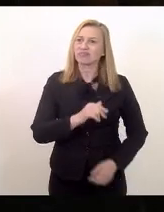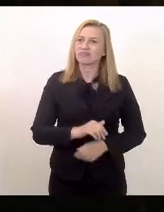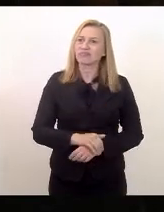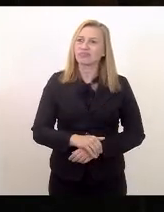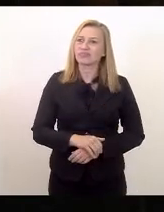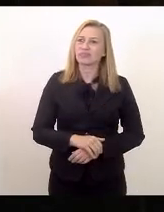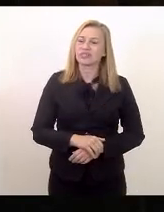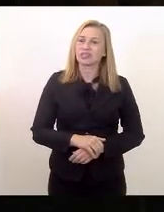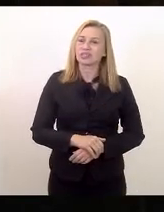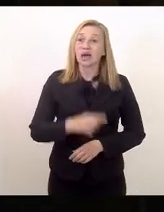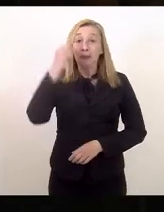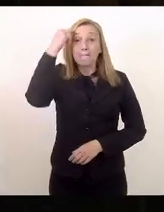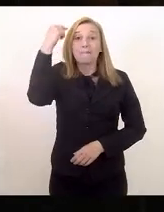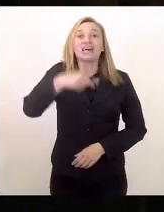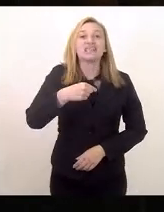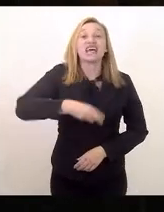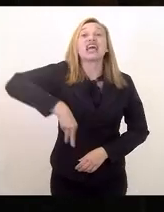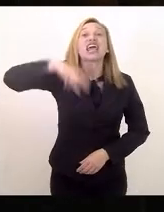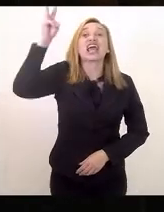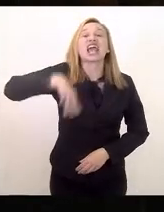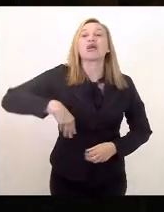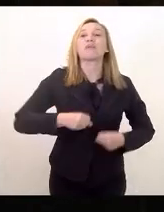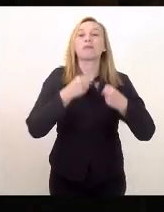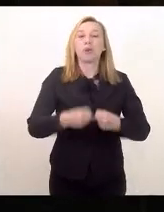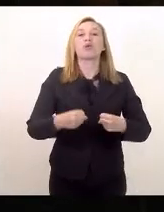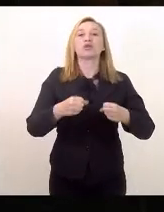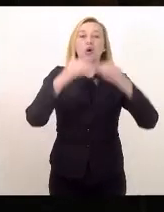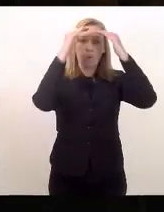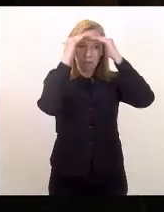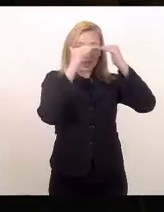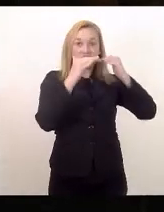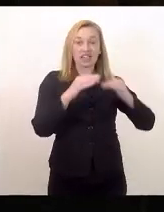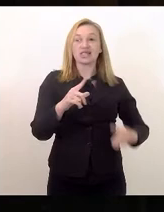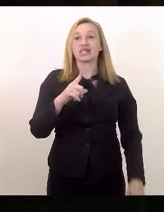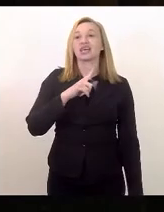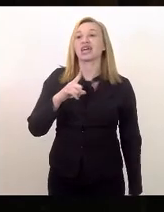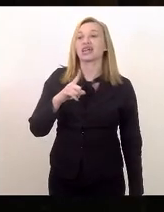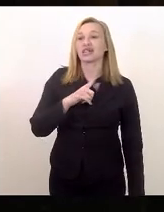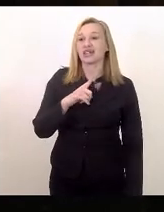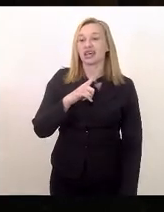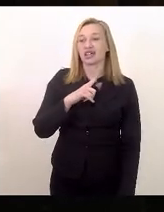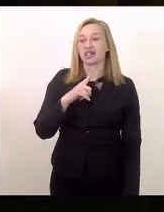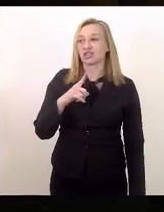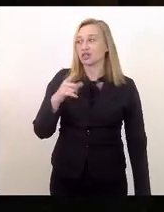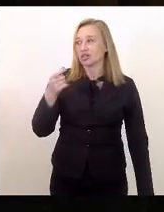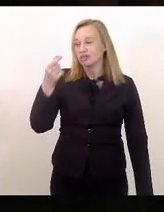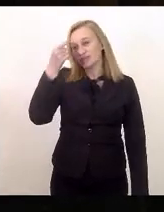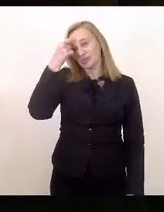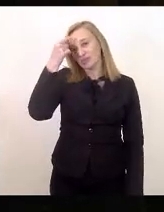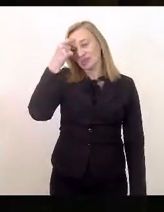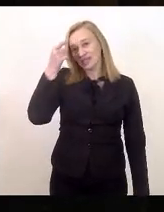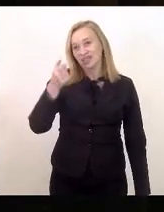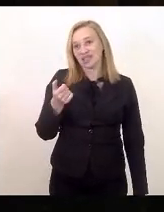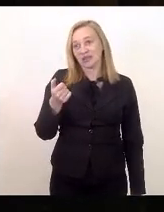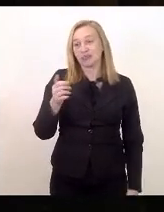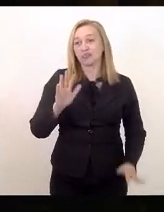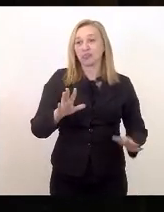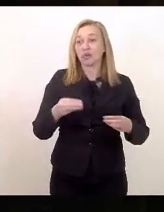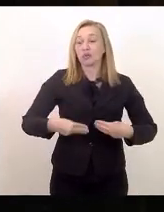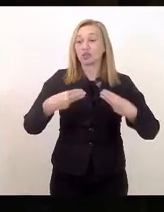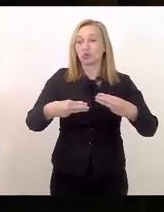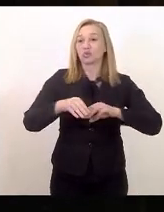que manda quem pode e obedece quem tem juízo. Para dizer que o ministro da Saúde,